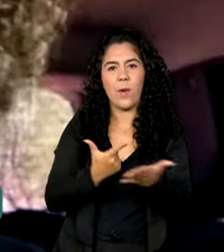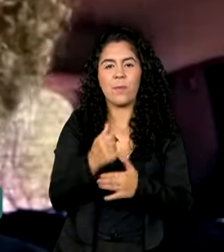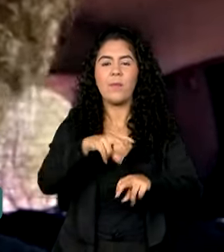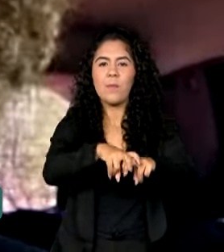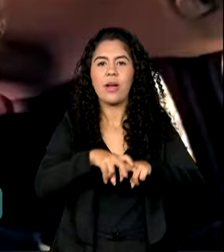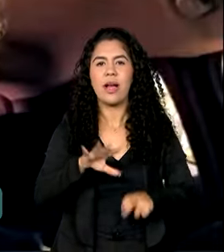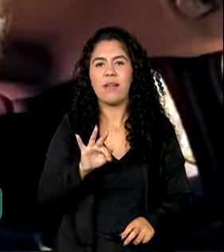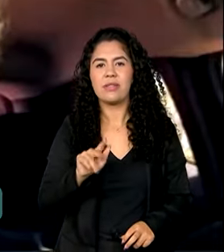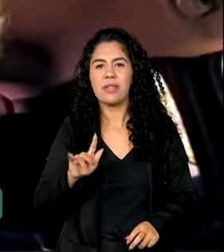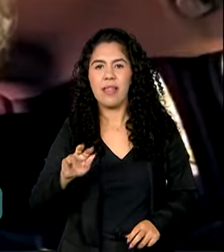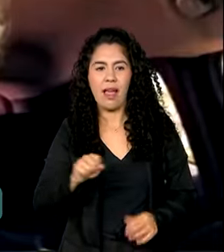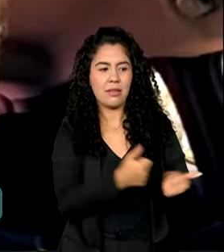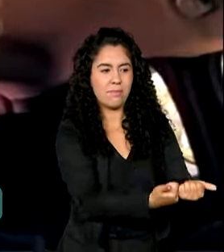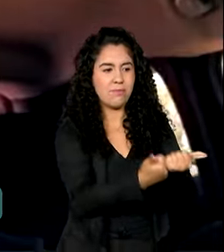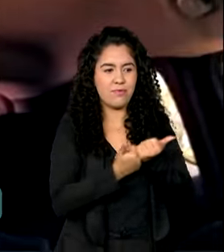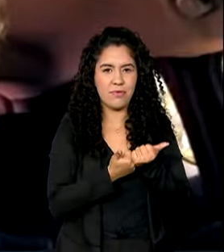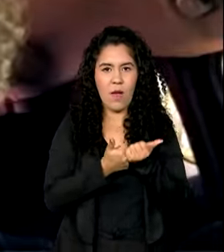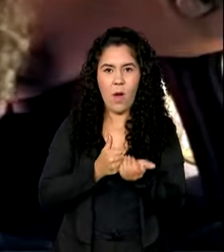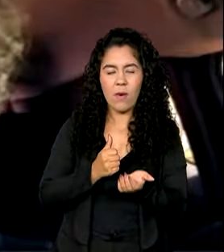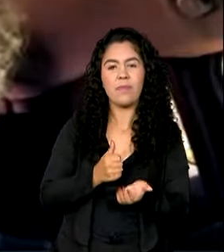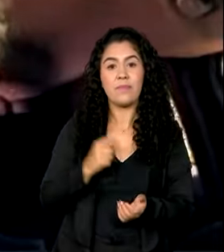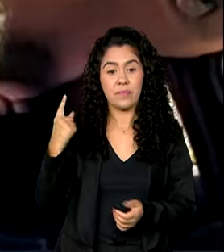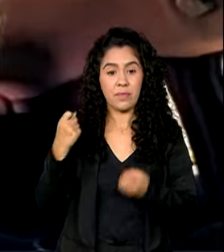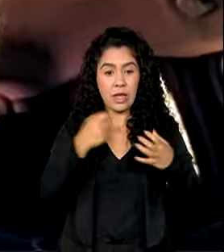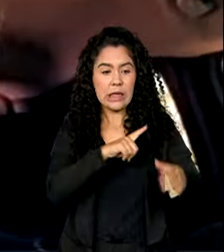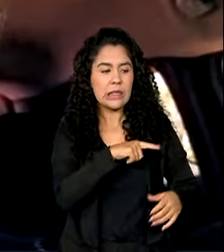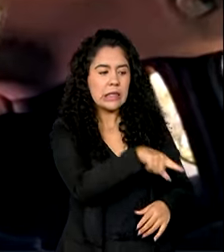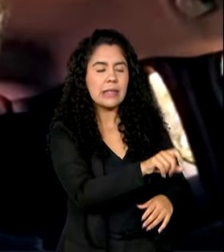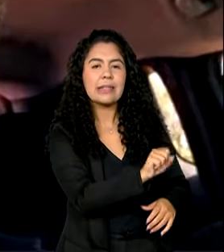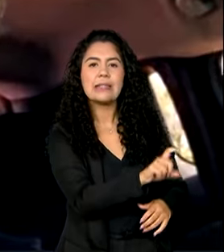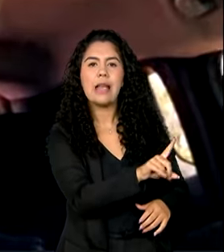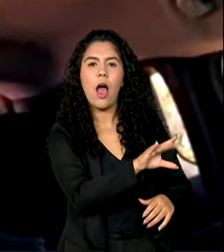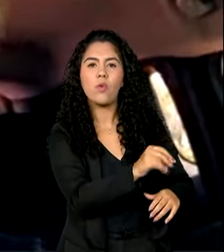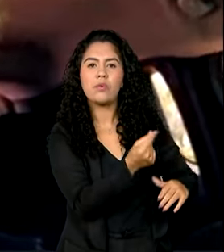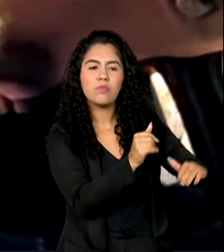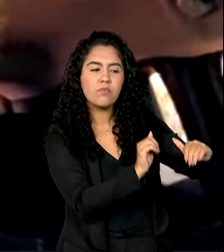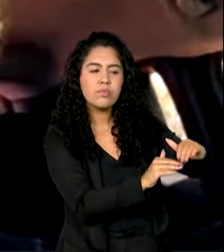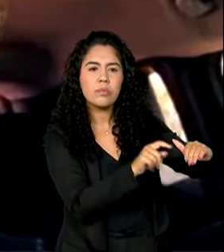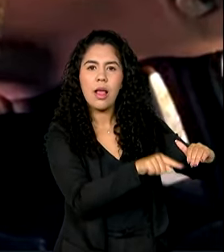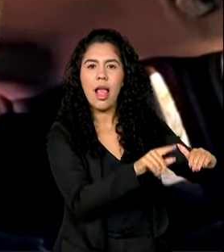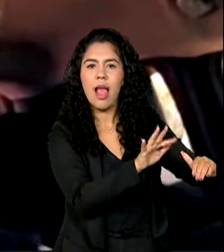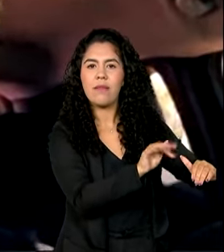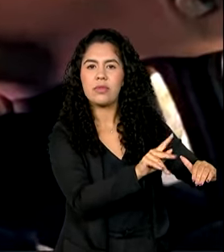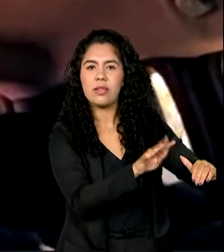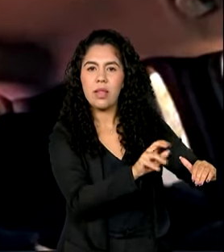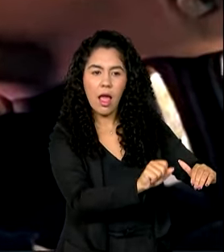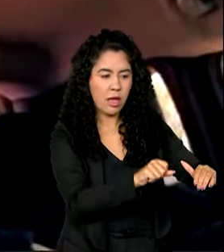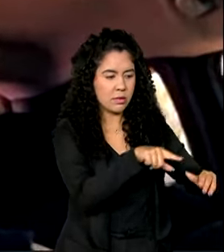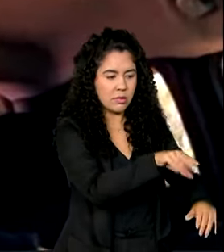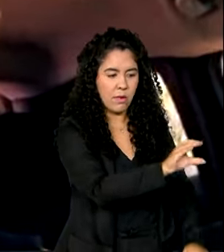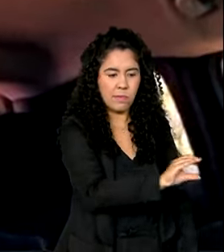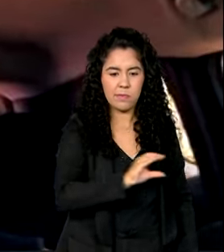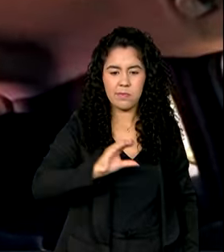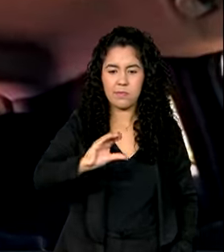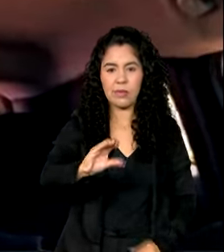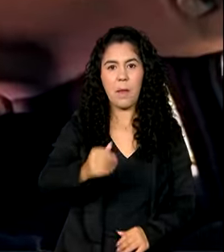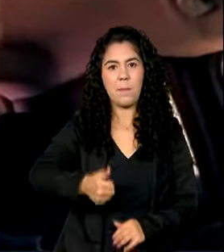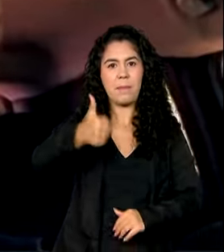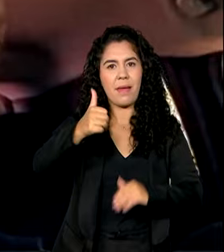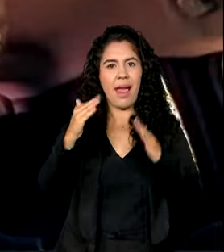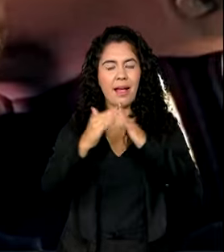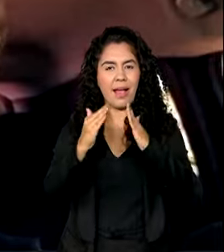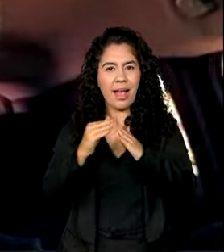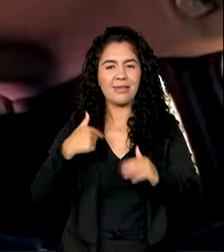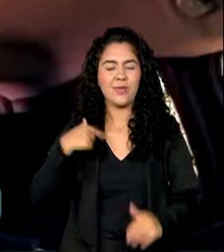FGTS. Se não fosse o saldo, eu não conseguiria comprar, na ocasião, o meu primeiro imóvel e a minha filha